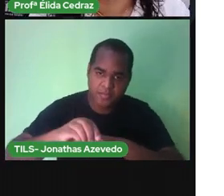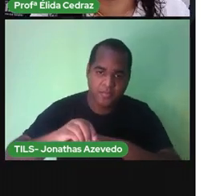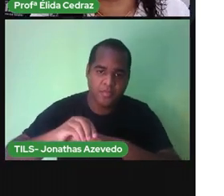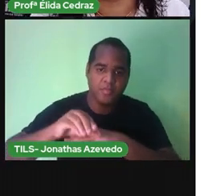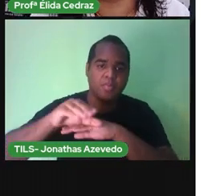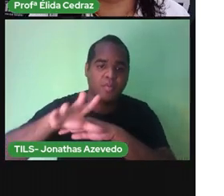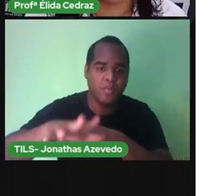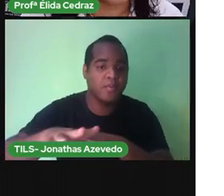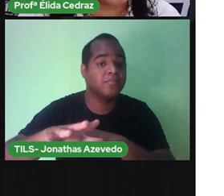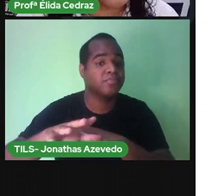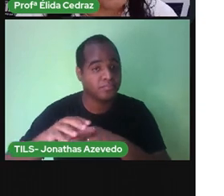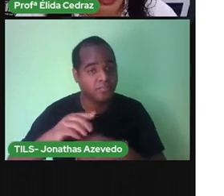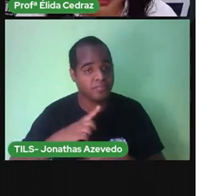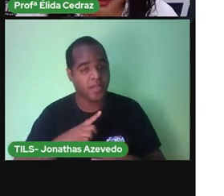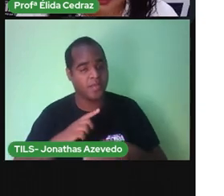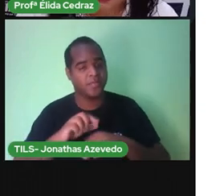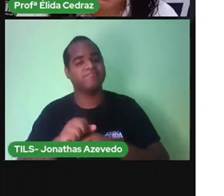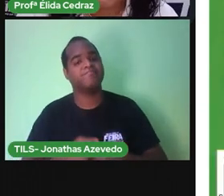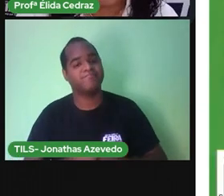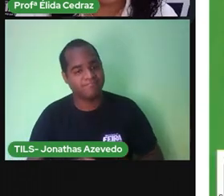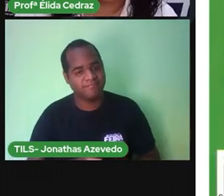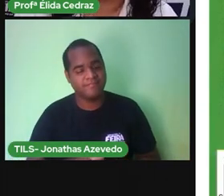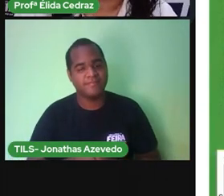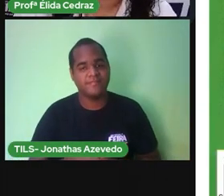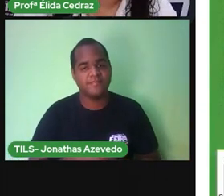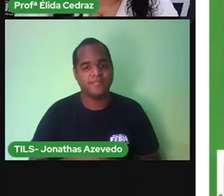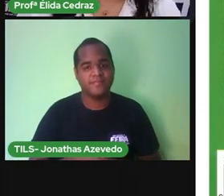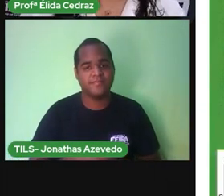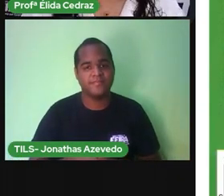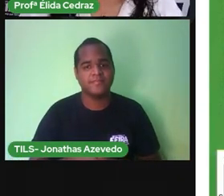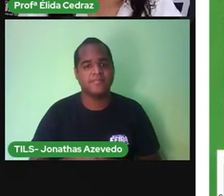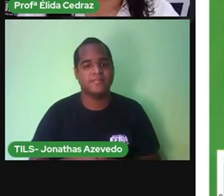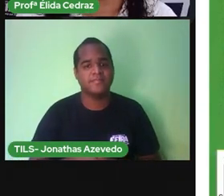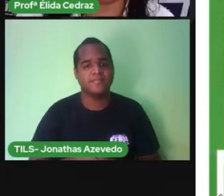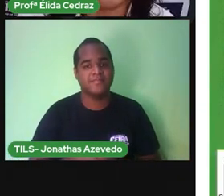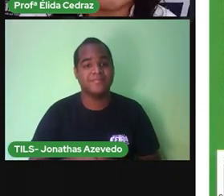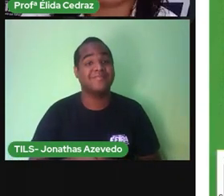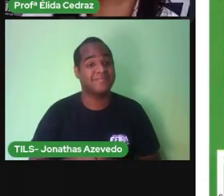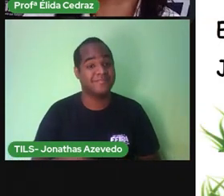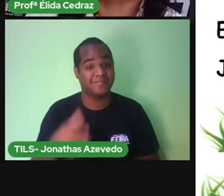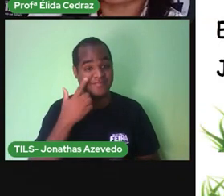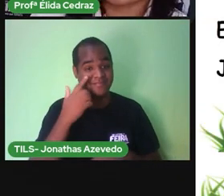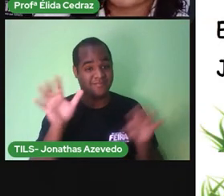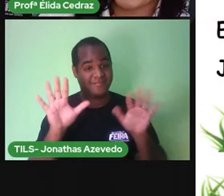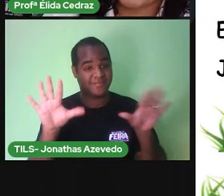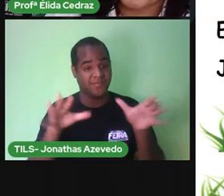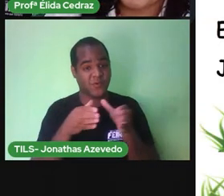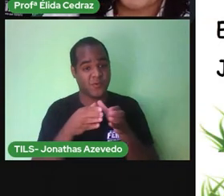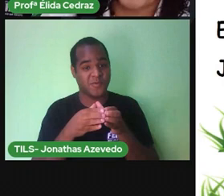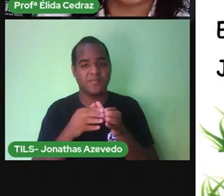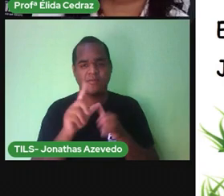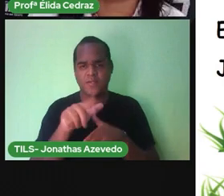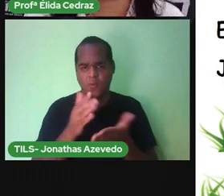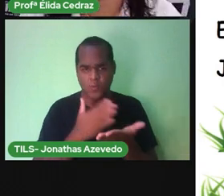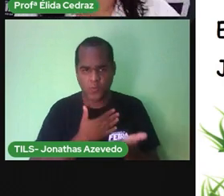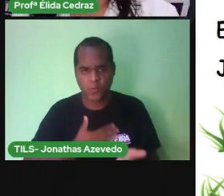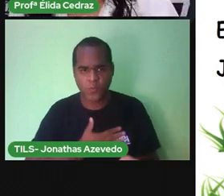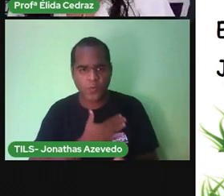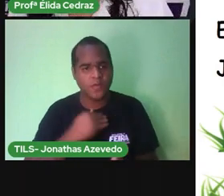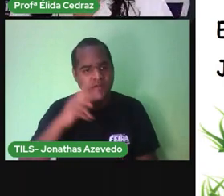Estica Junta os pés E aí turma Gostaram dessa história?